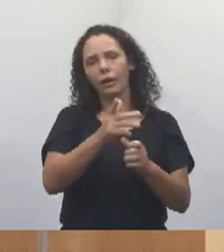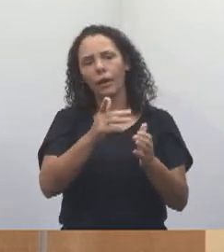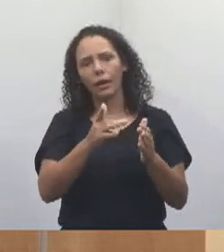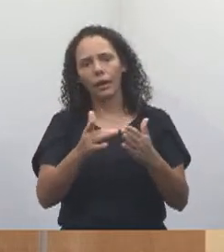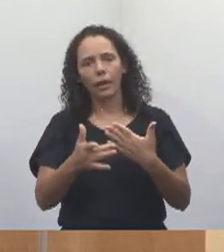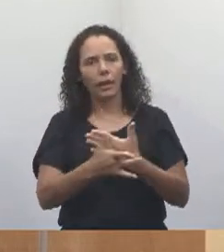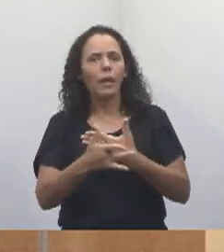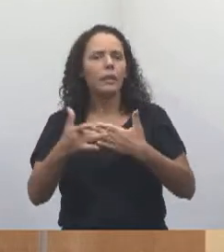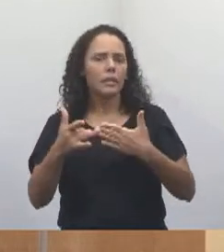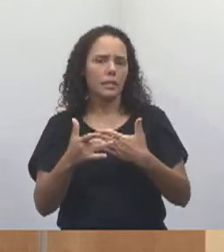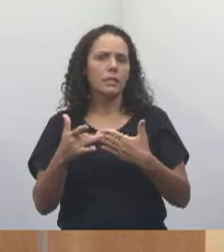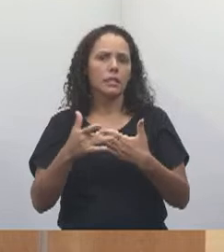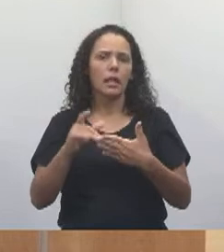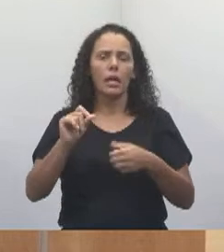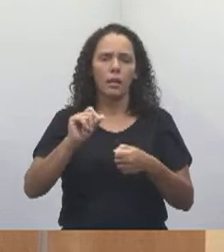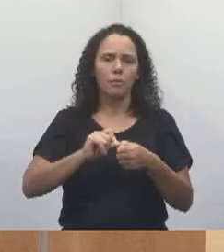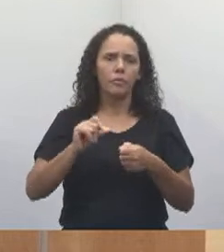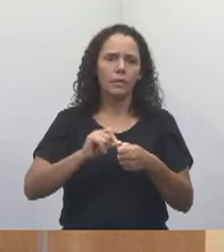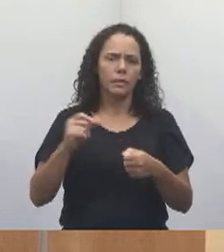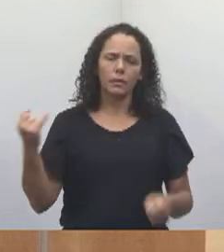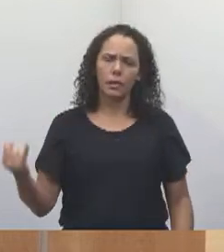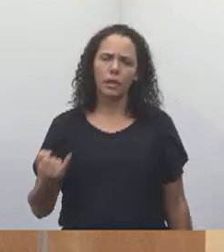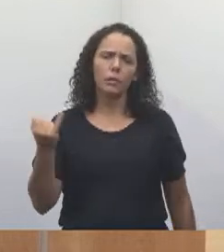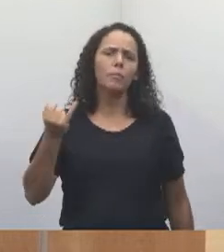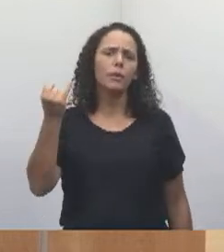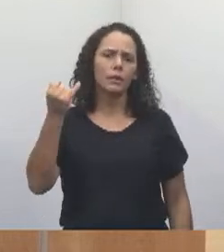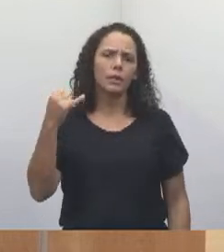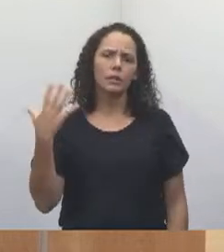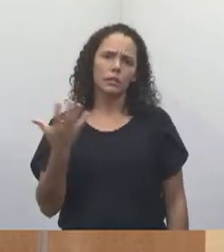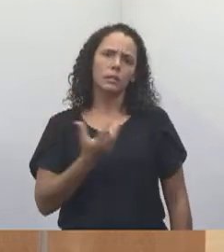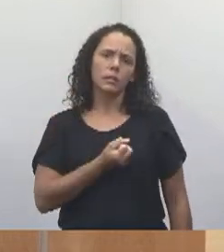Pode ter certeza que salva muitas vidas.